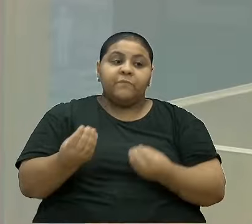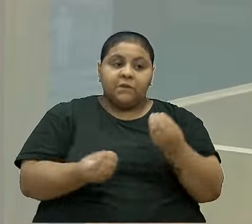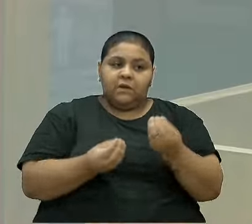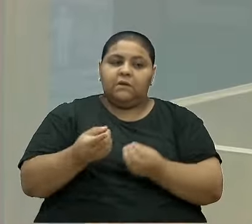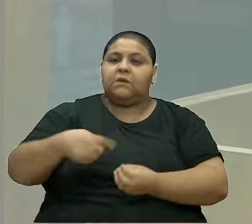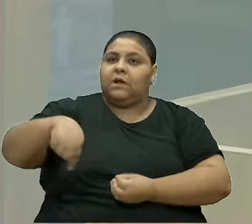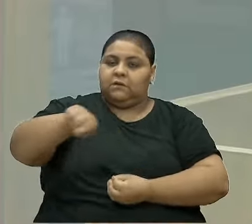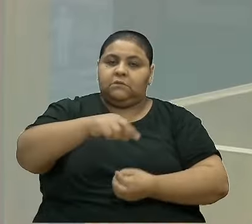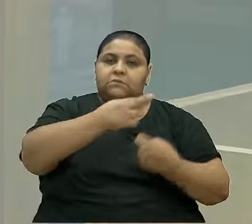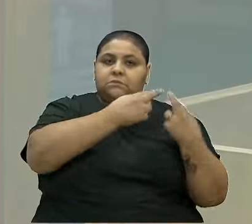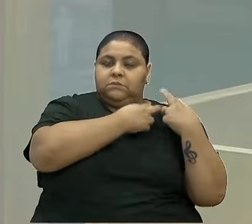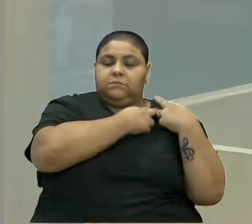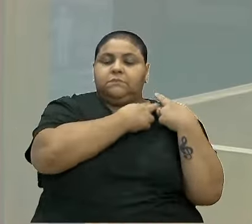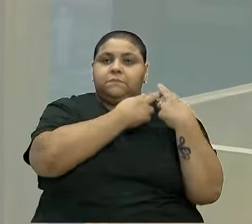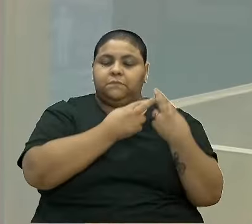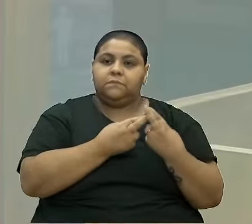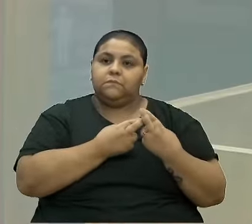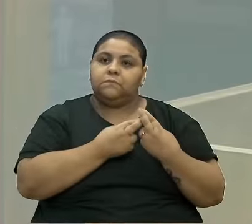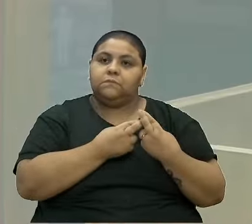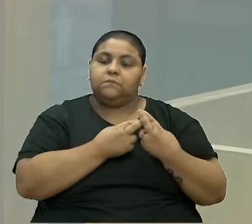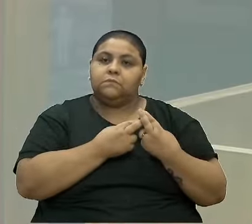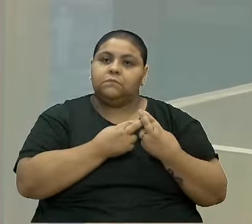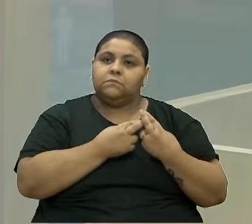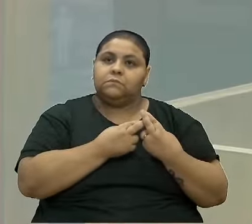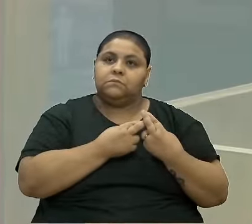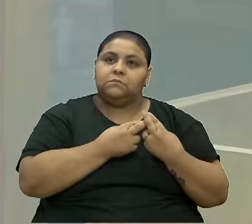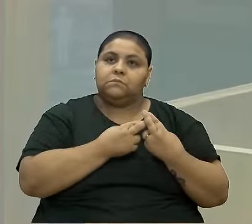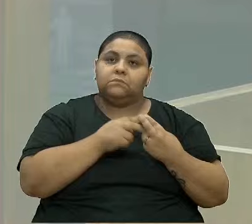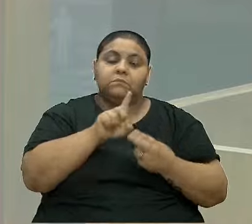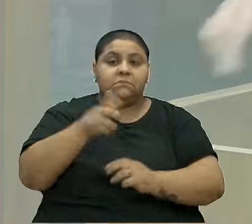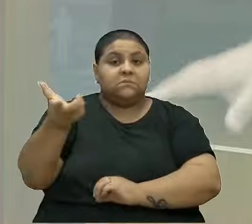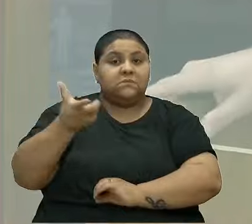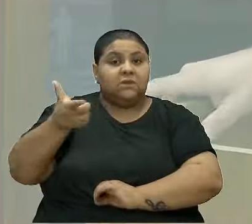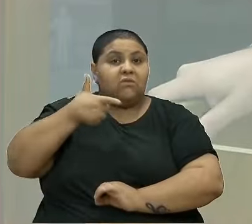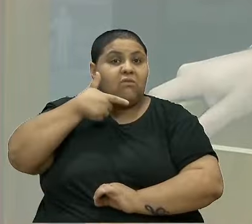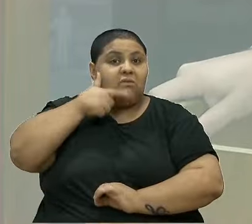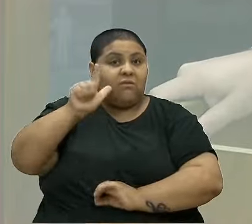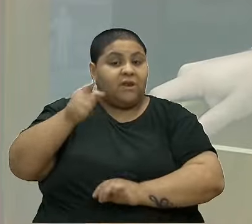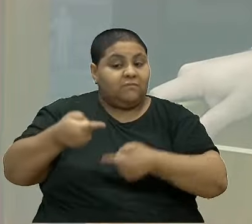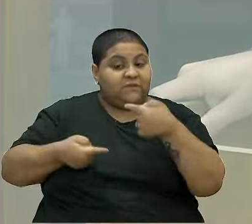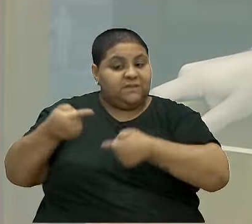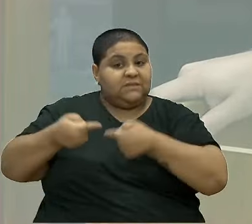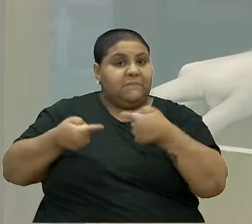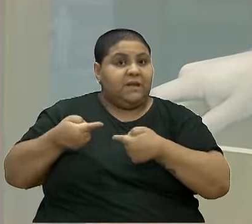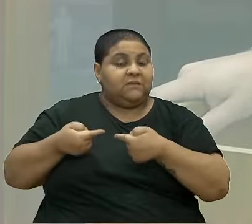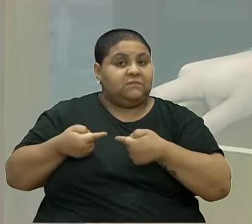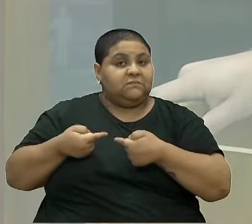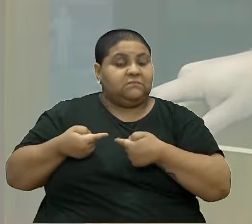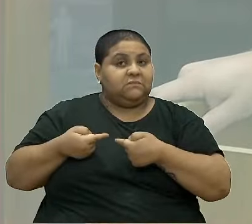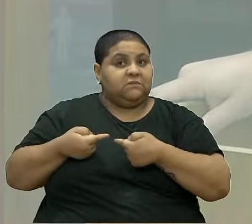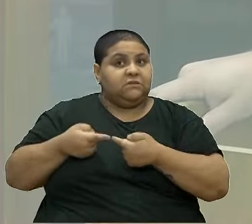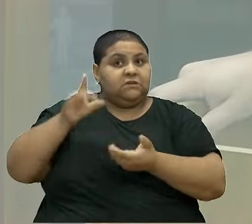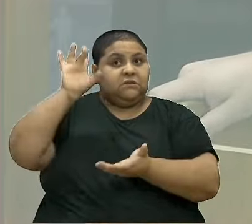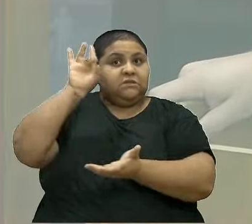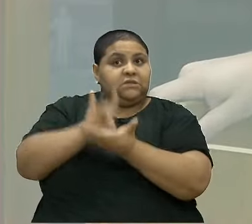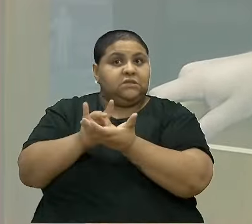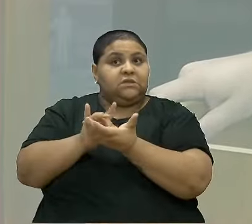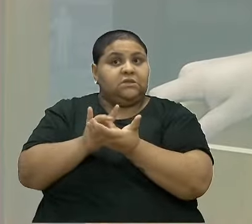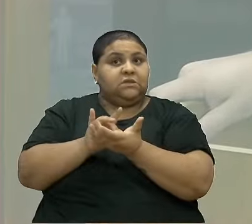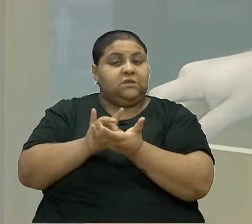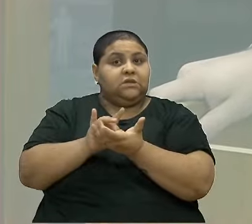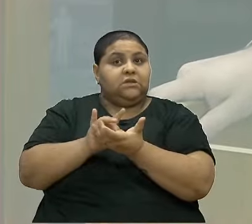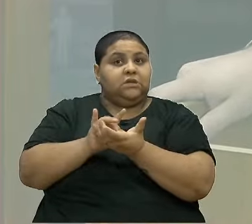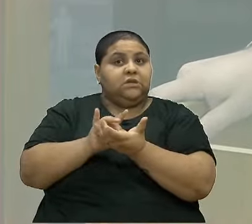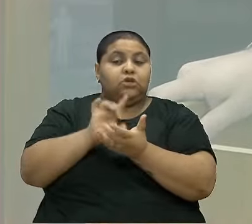temos responsabilidade responsabilidade e não queremos vencer esse debate, se estabelece a lógica do